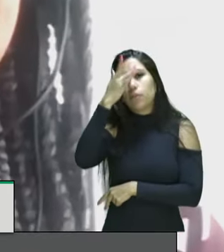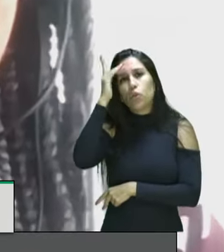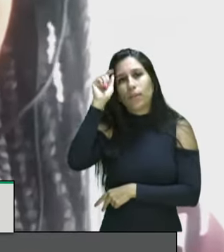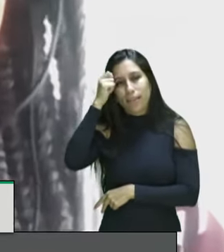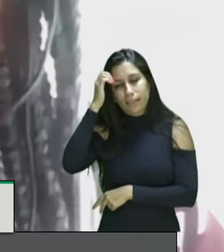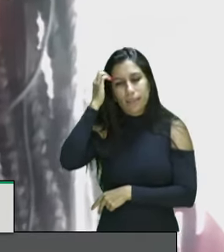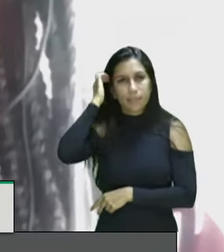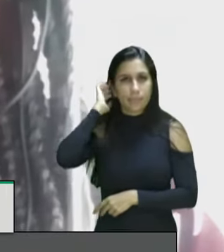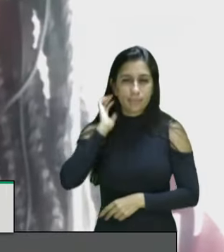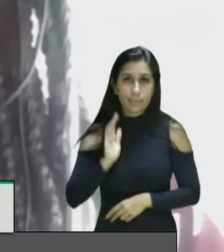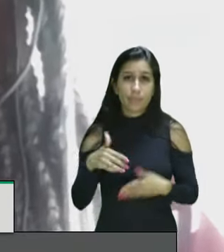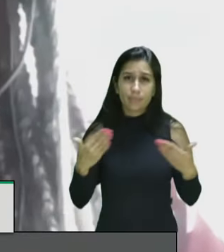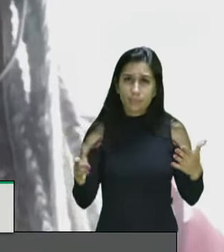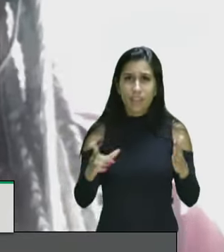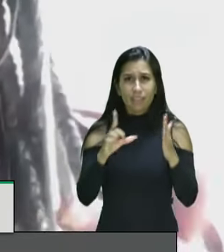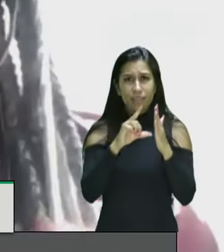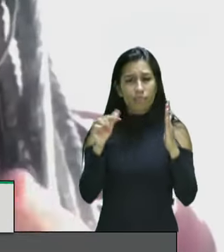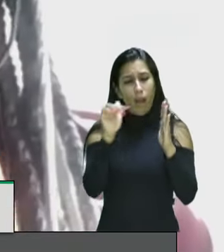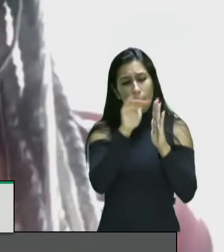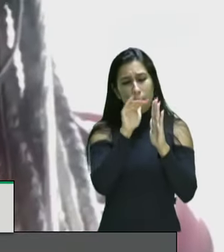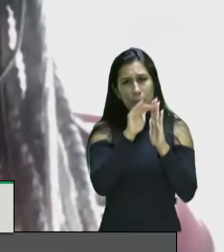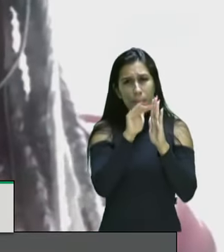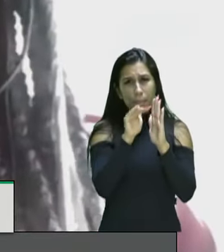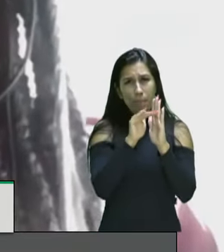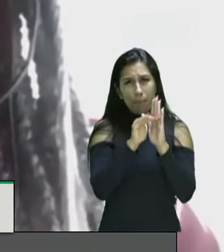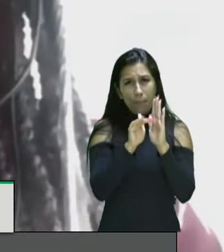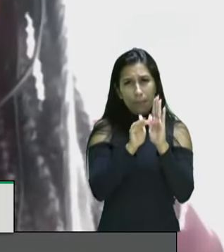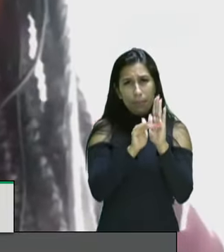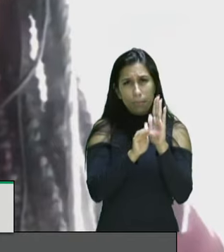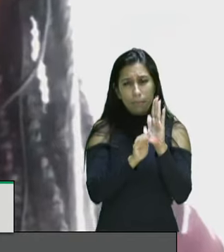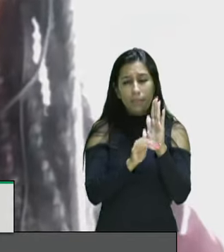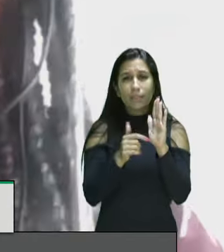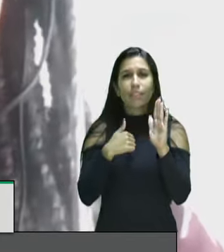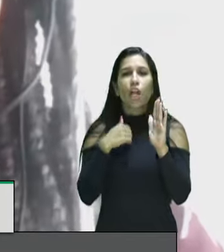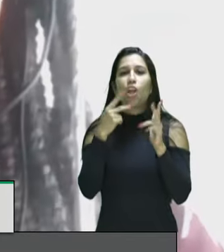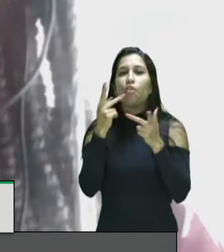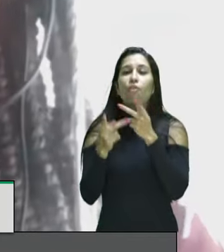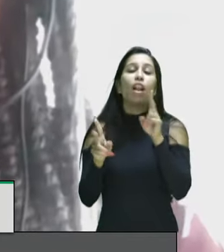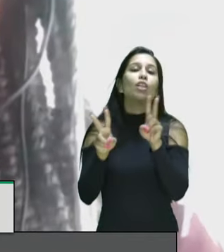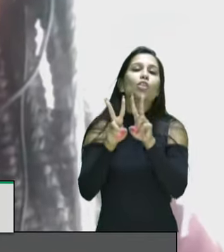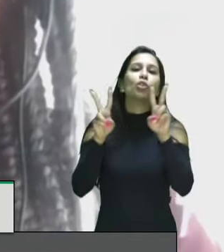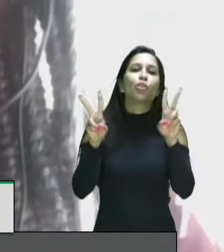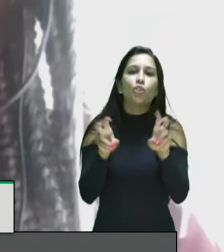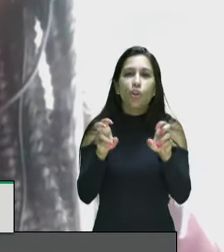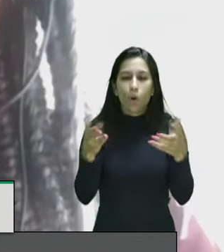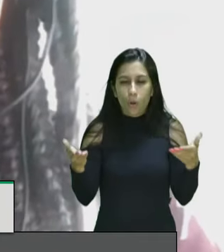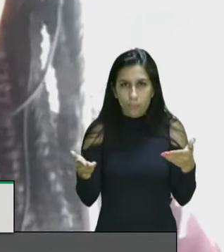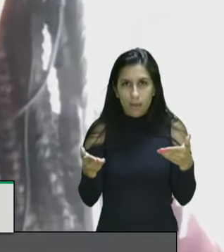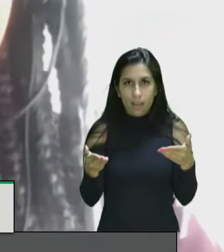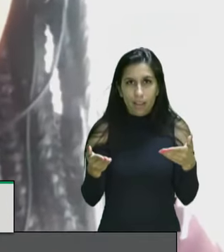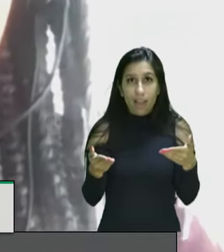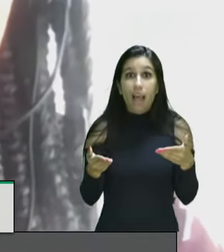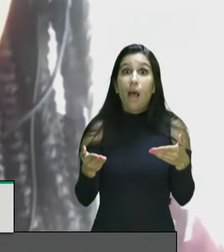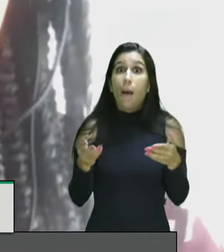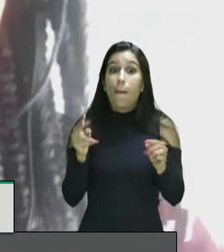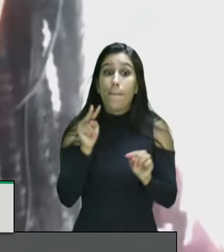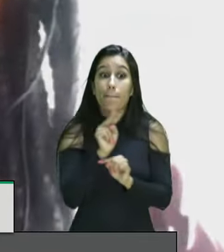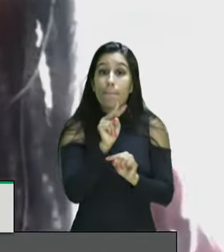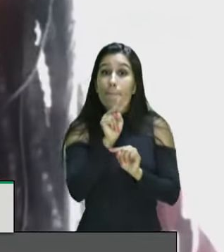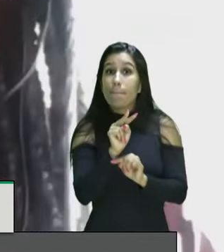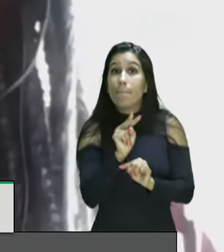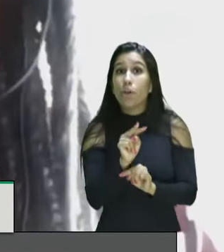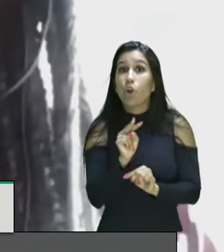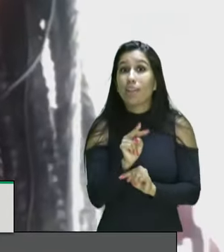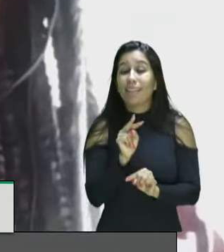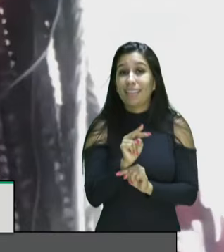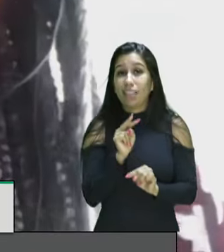que eu poderia destacar das recomendações eu dialogo com aquelas que estão relacionadas aos mecanismos de prevenção e combate à tortura